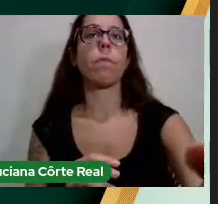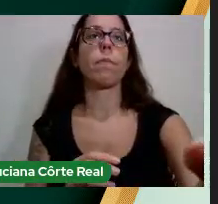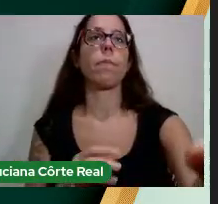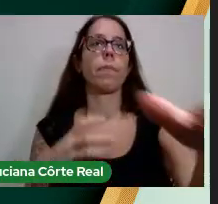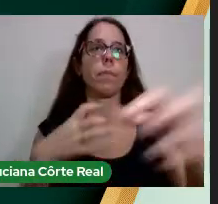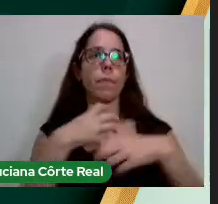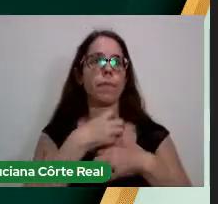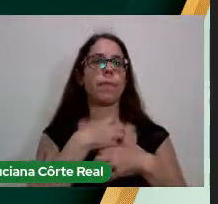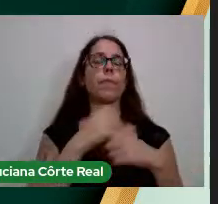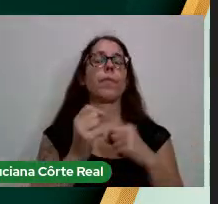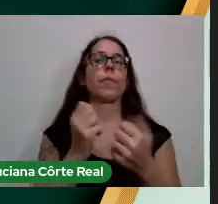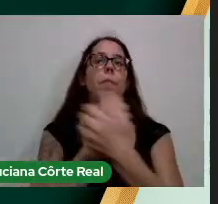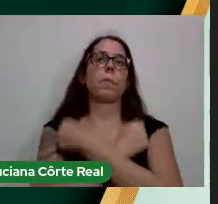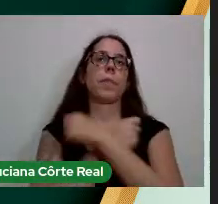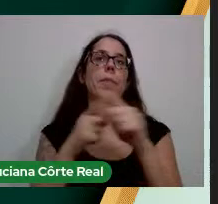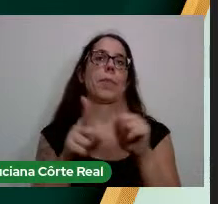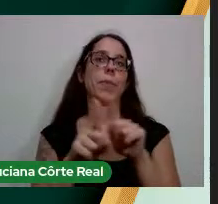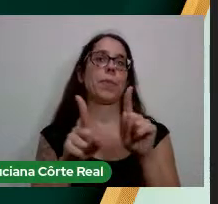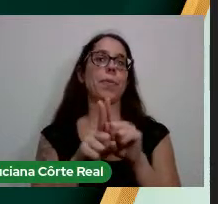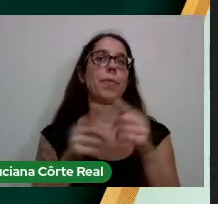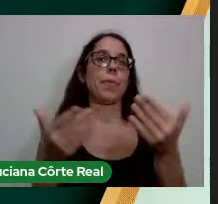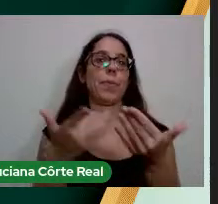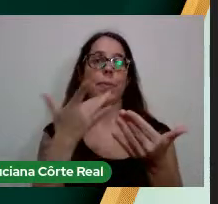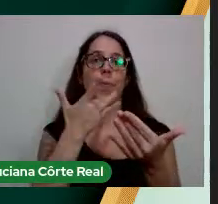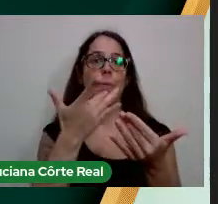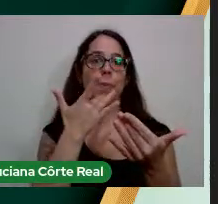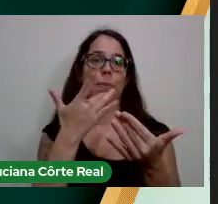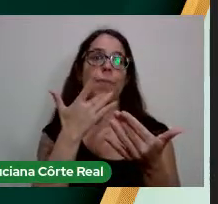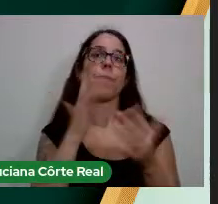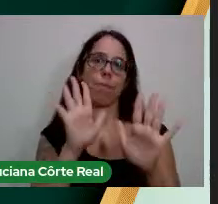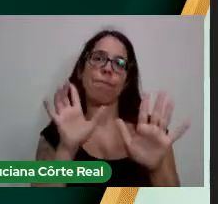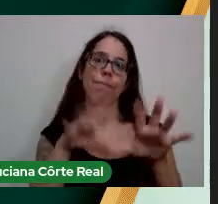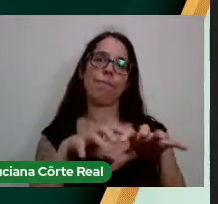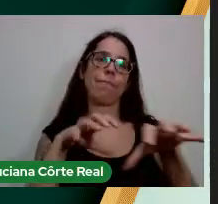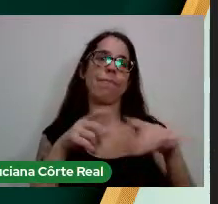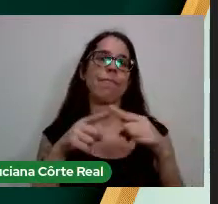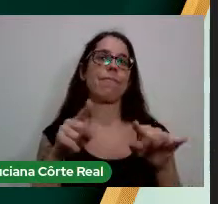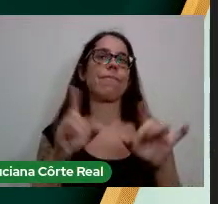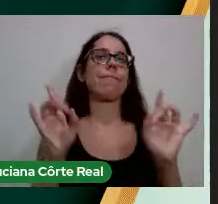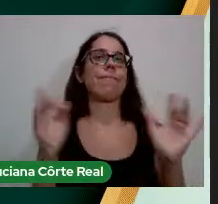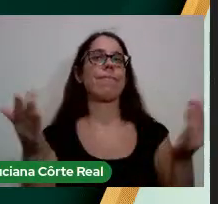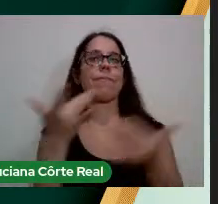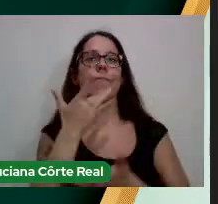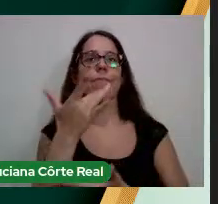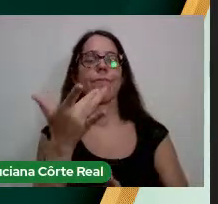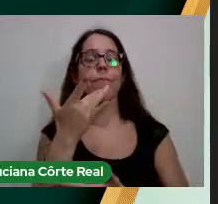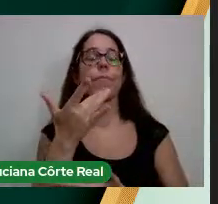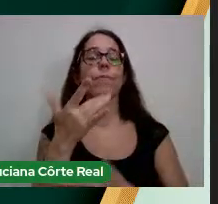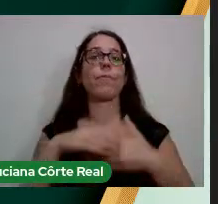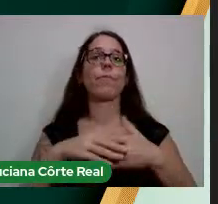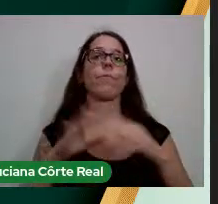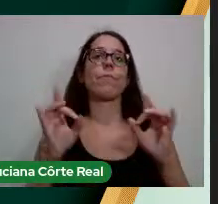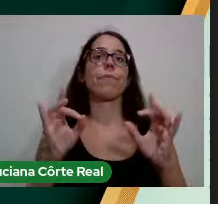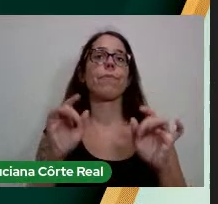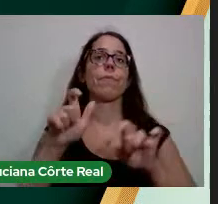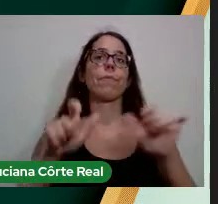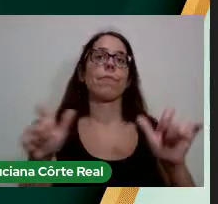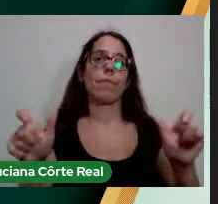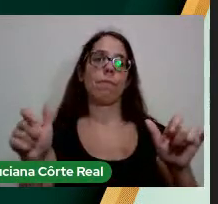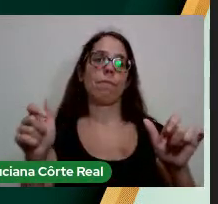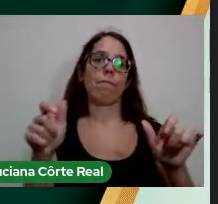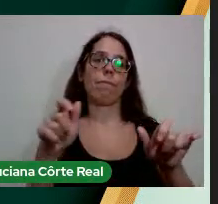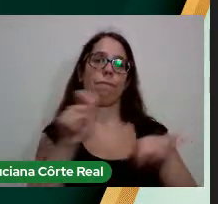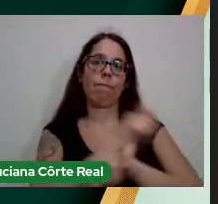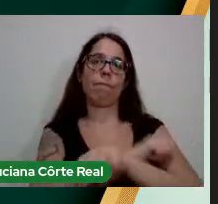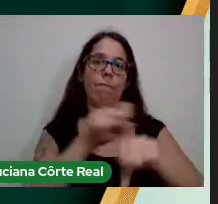ainda que de forma remota, nesta tarde tão especial. Cumprimentos especiais e boas-vindas aos graduandos, aos seus